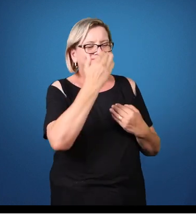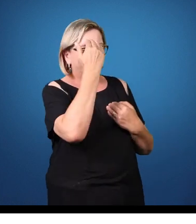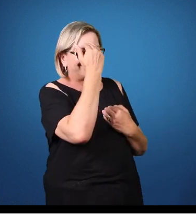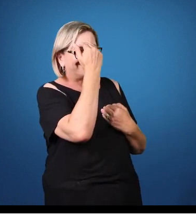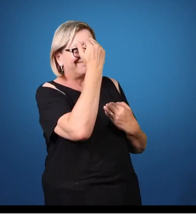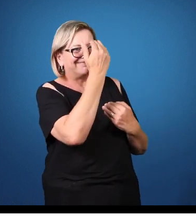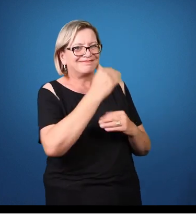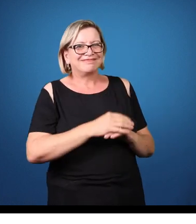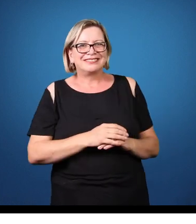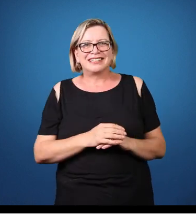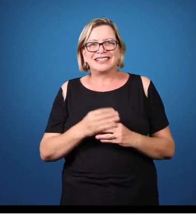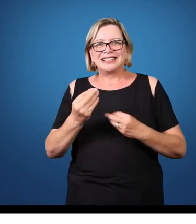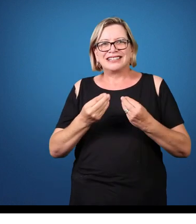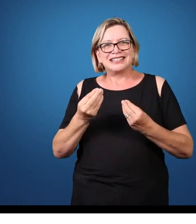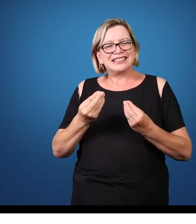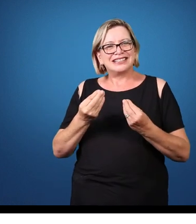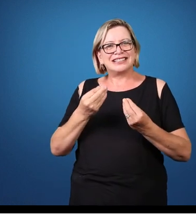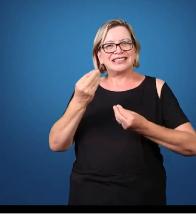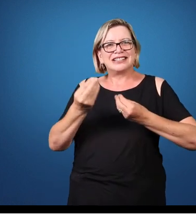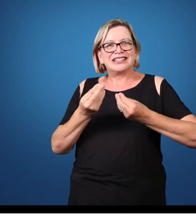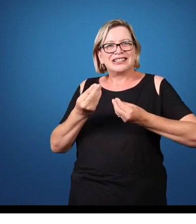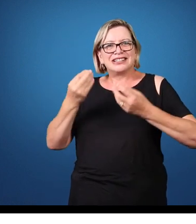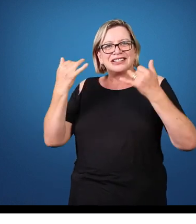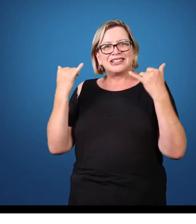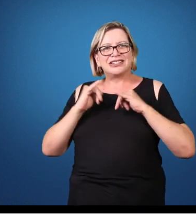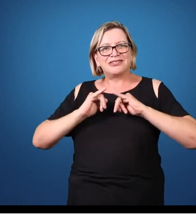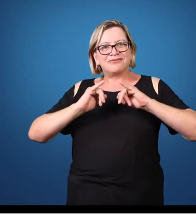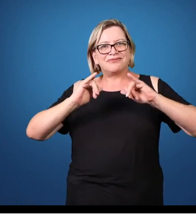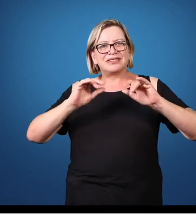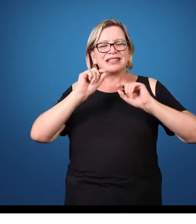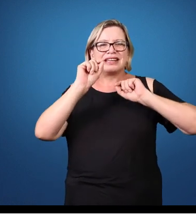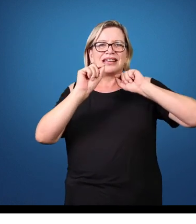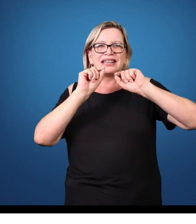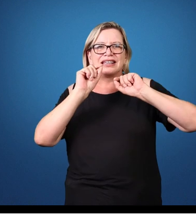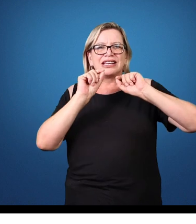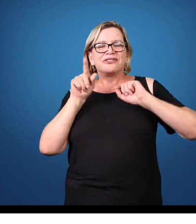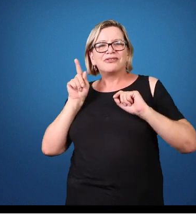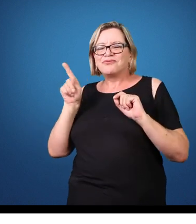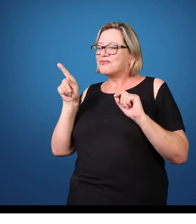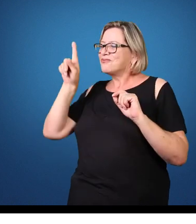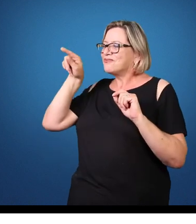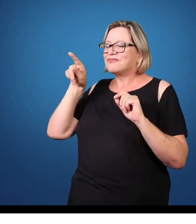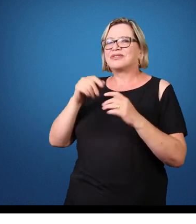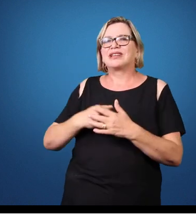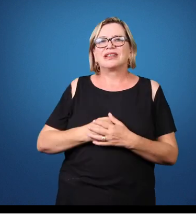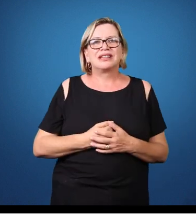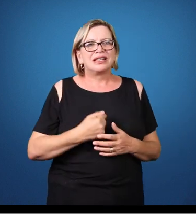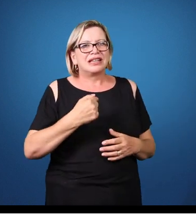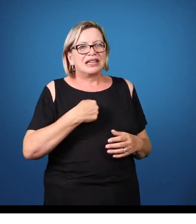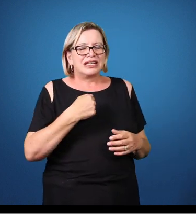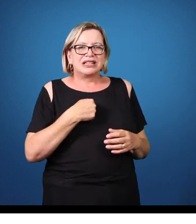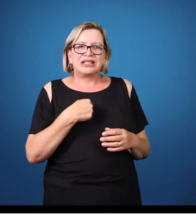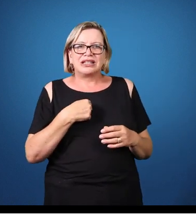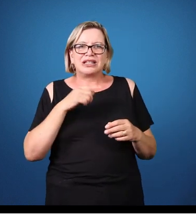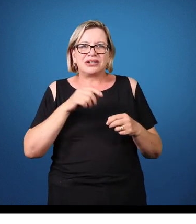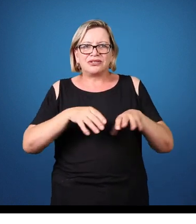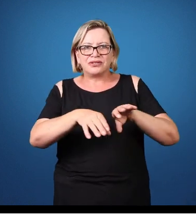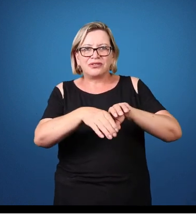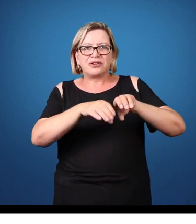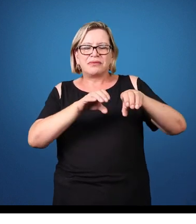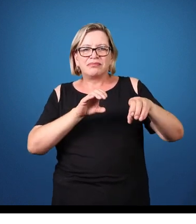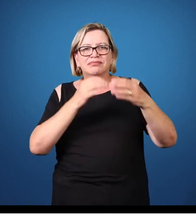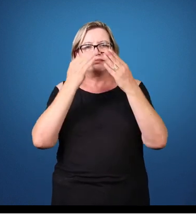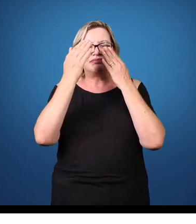quem é Eduardo Nogueira? Bom, eu fiz graduação em Psicologia na Unesp, em Assis. São Paulo. São